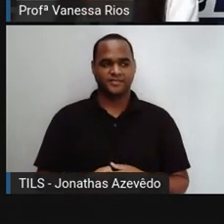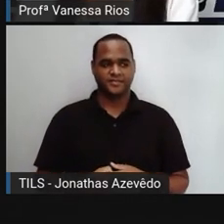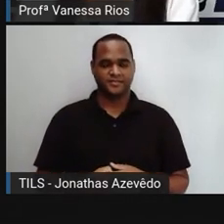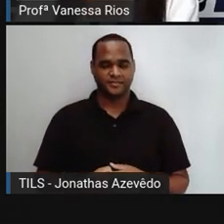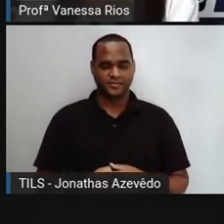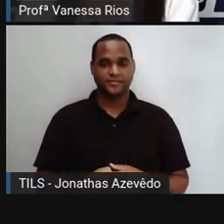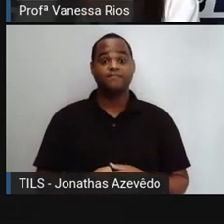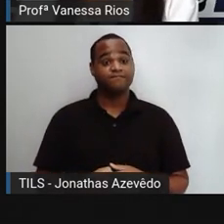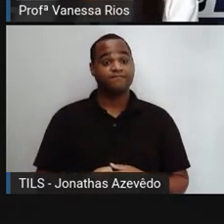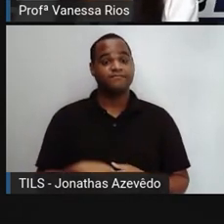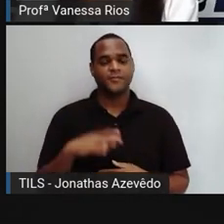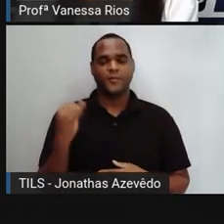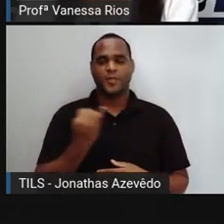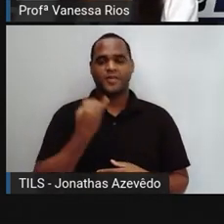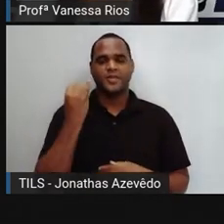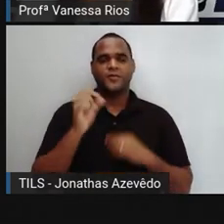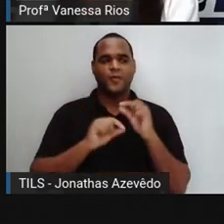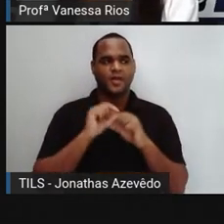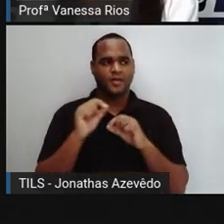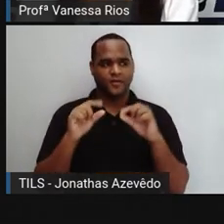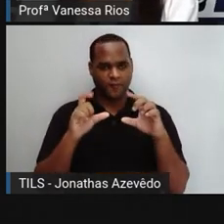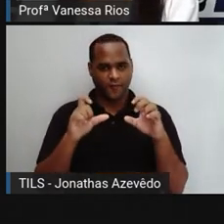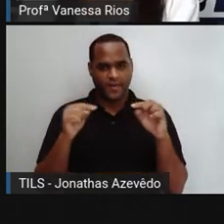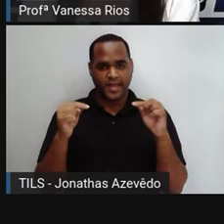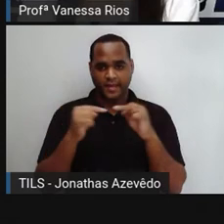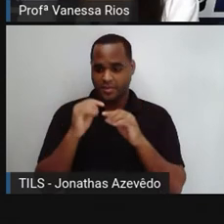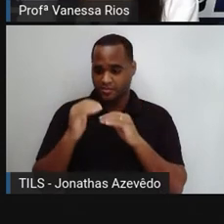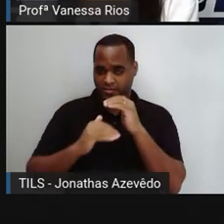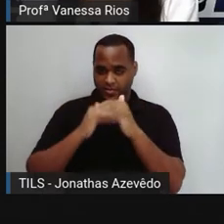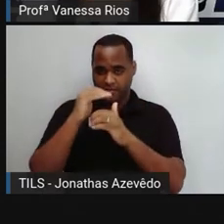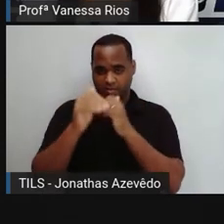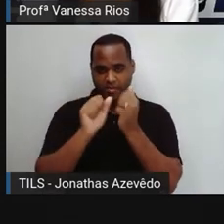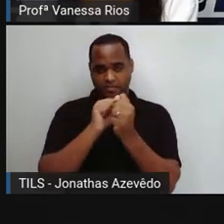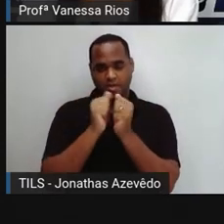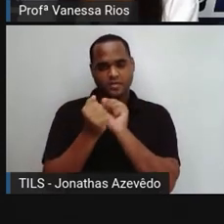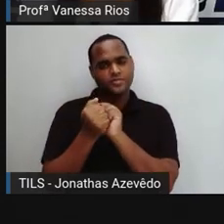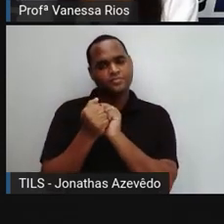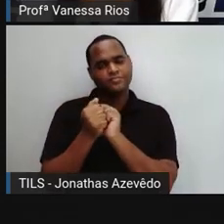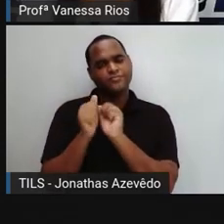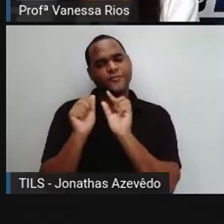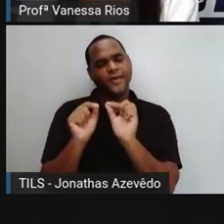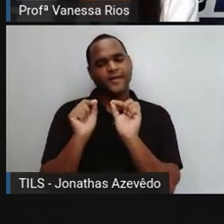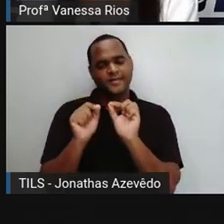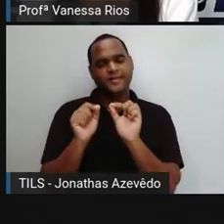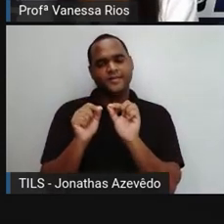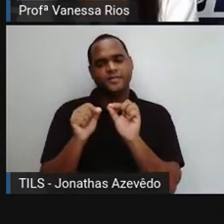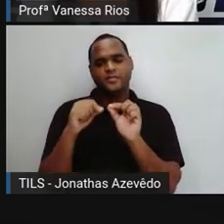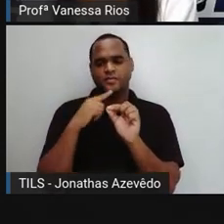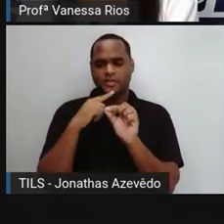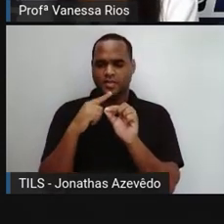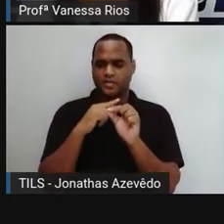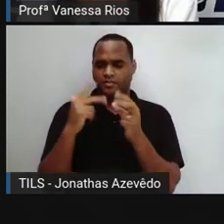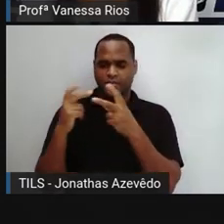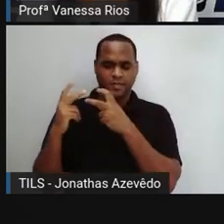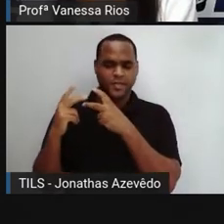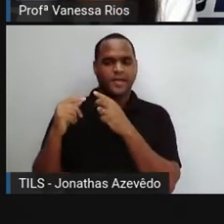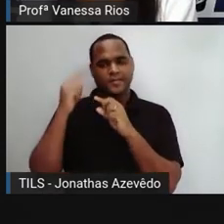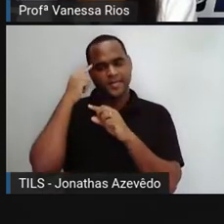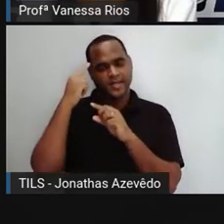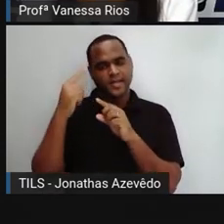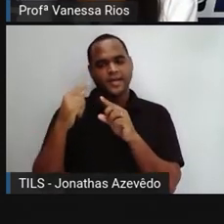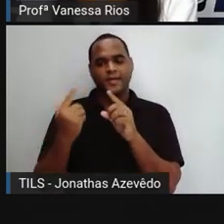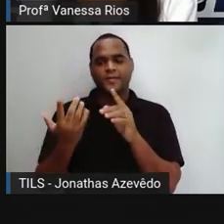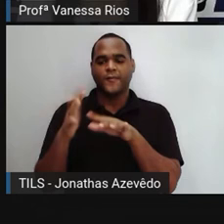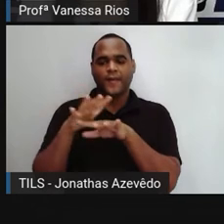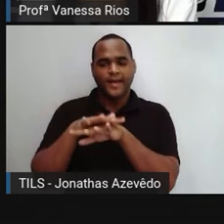Qual a importância da fotografia para o desenvolvimento da arte? E aí a gente já observa aí a associação